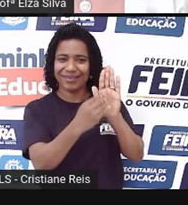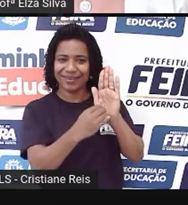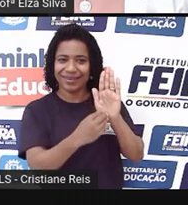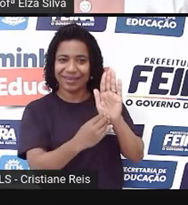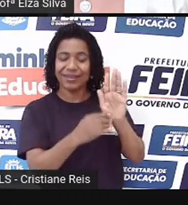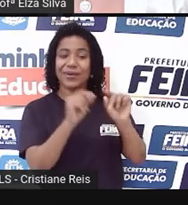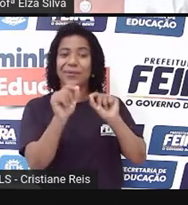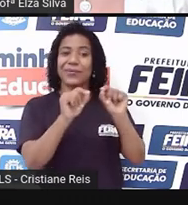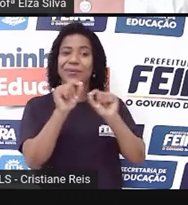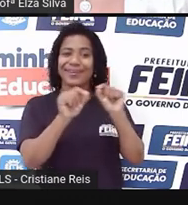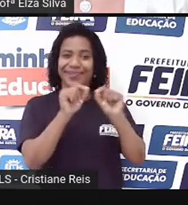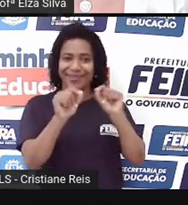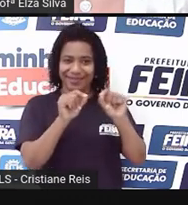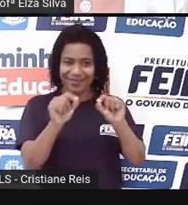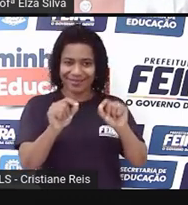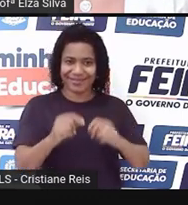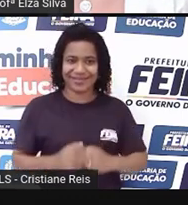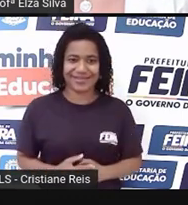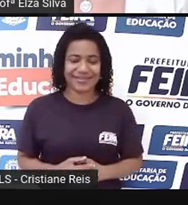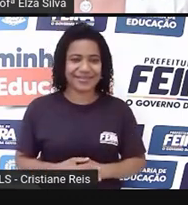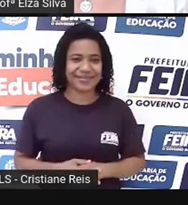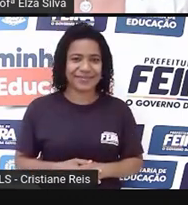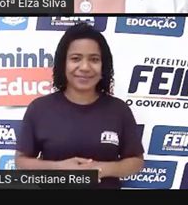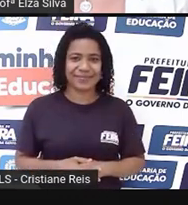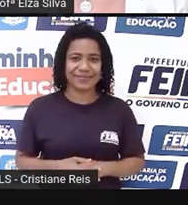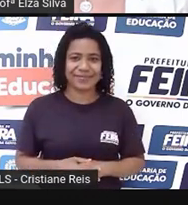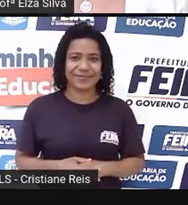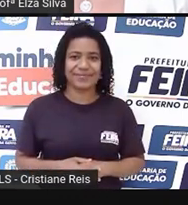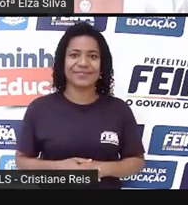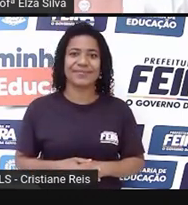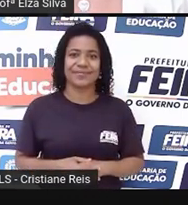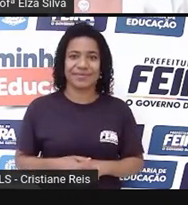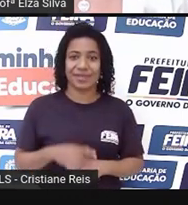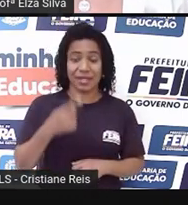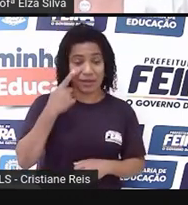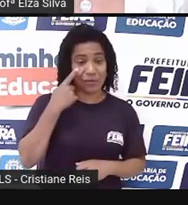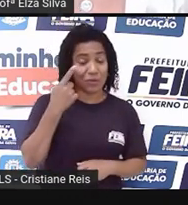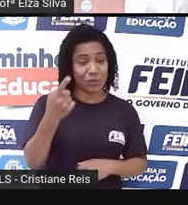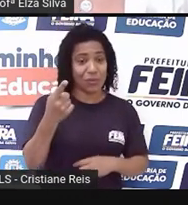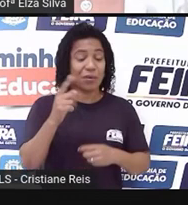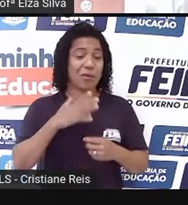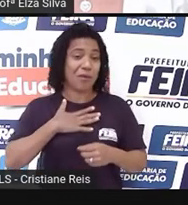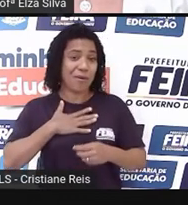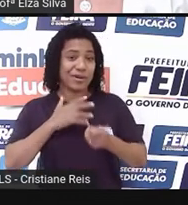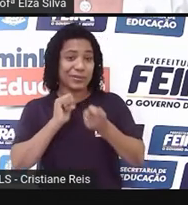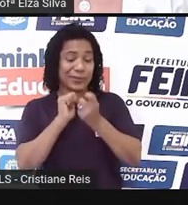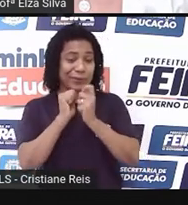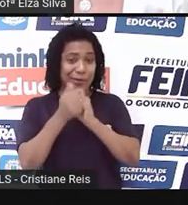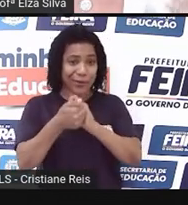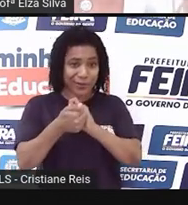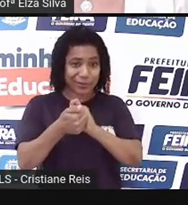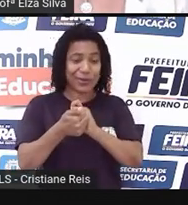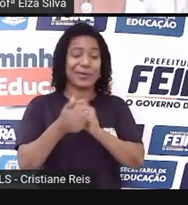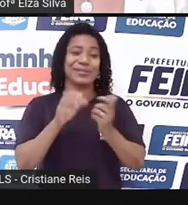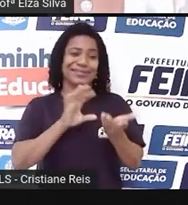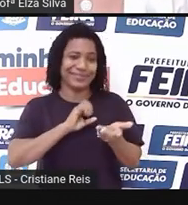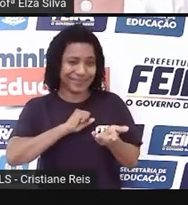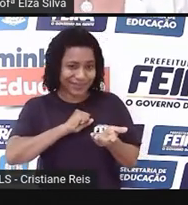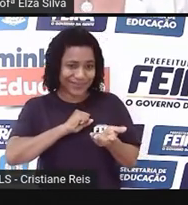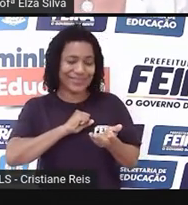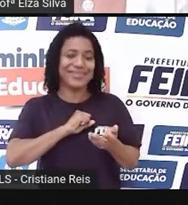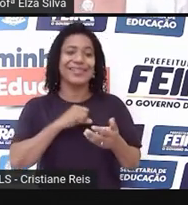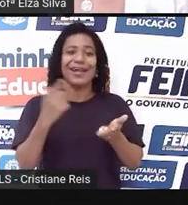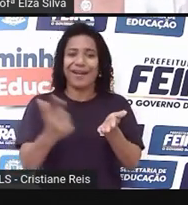no e-mail? I love sports, books and stories for the net. Então, eu amo esportes,